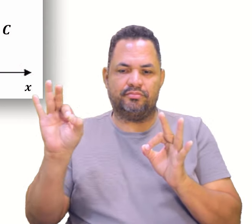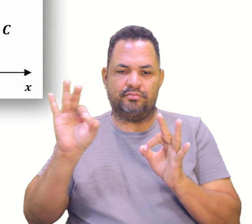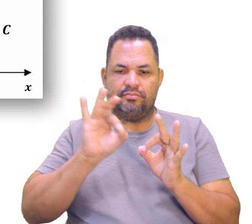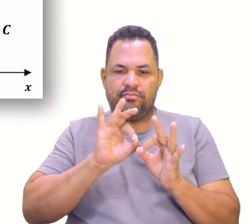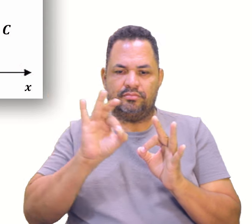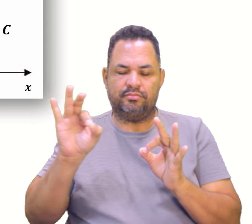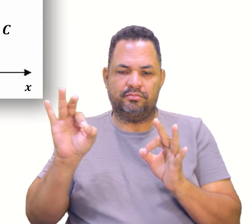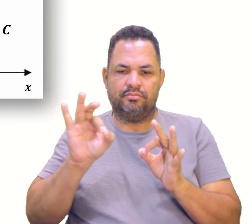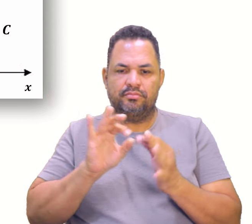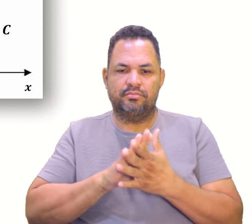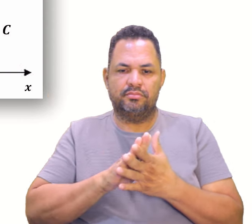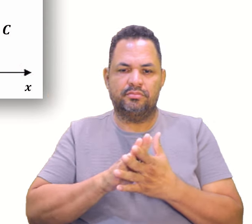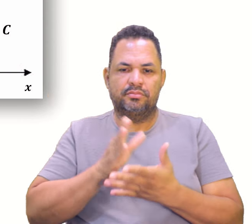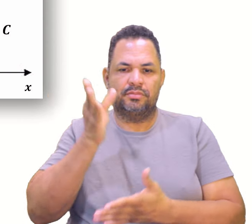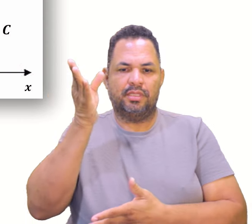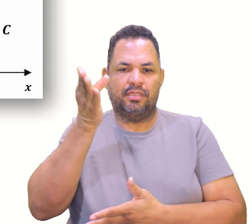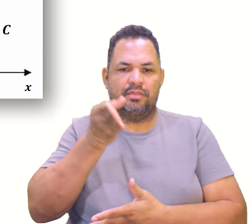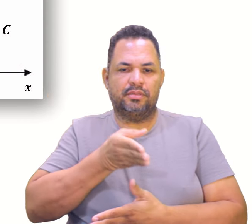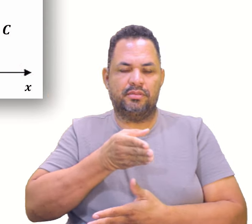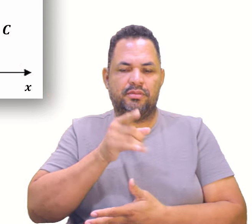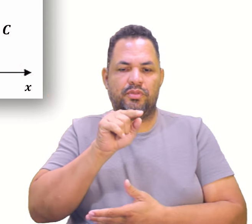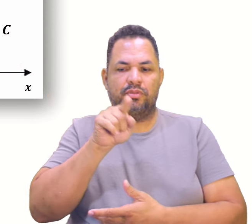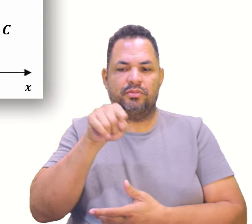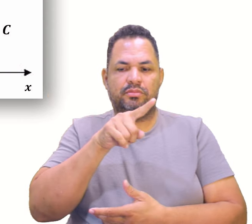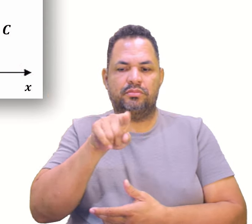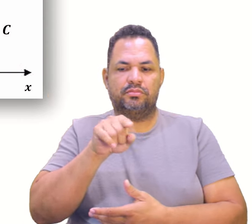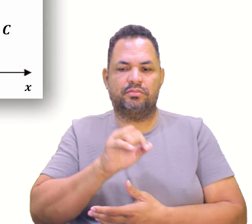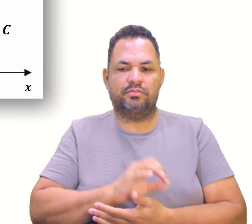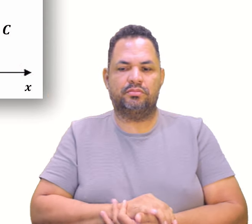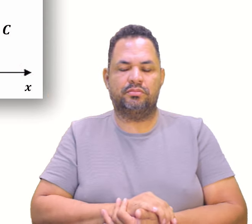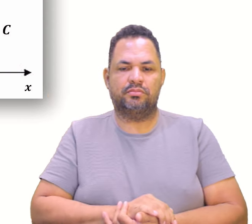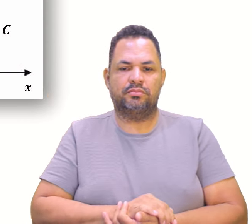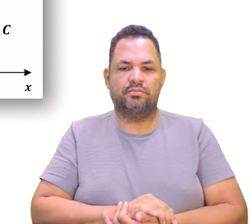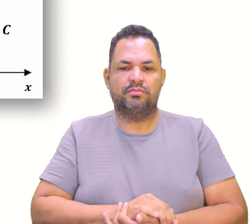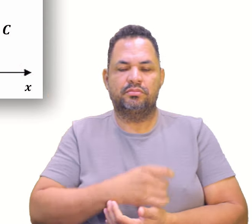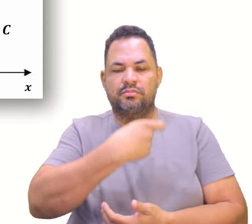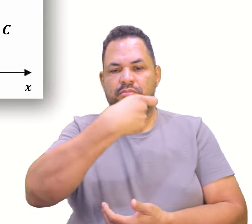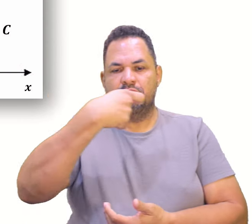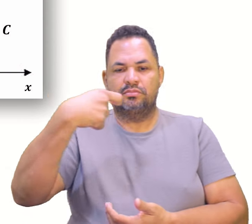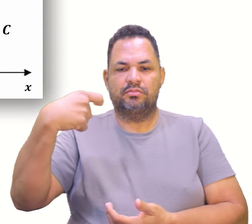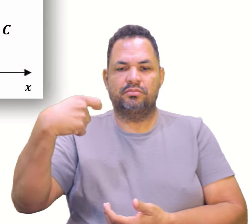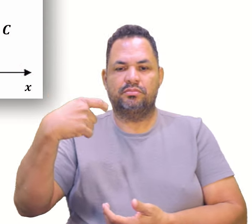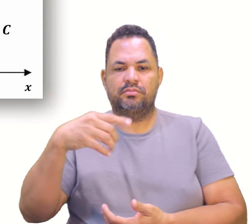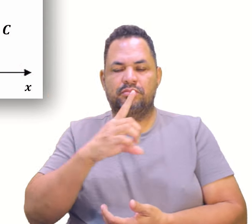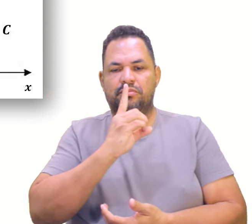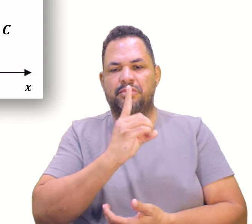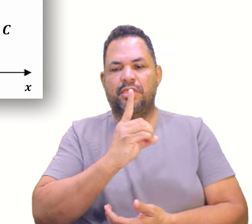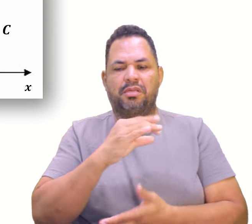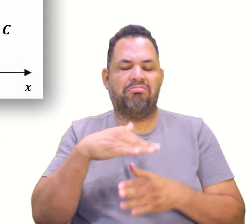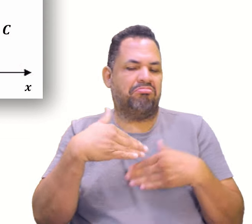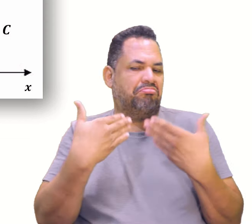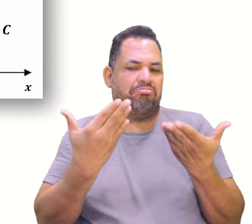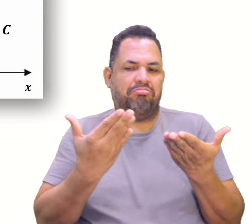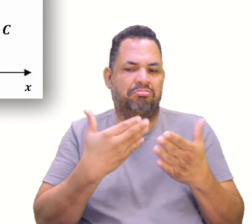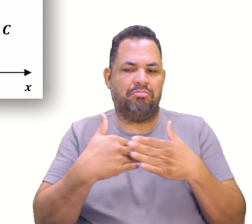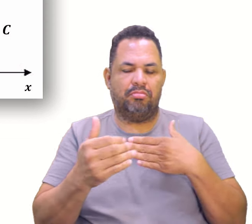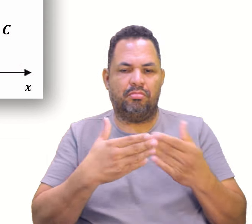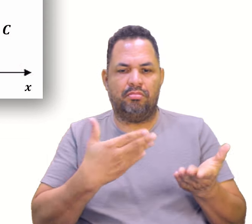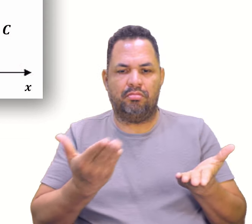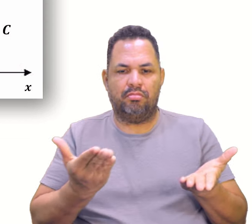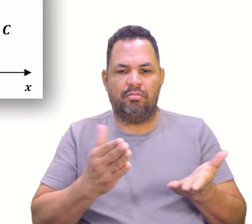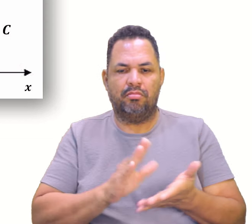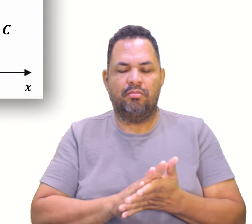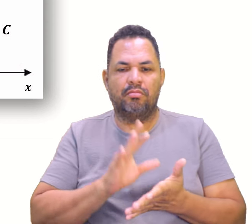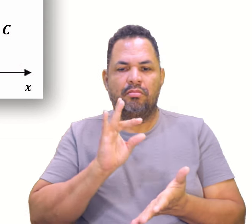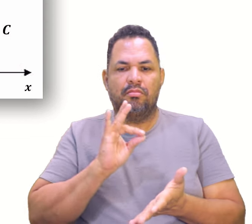paralelo. Se estiver inclinado, aí vai ficar um X aqui, certo? Ou seja, a distância, um X, um D que a gente quiser, vai ser, na